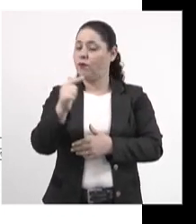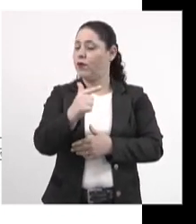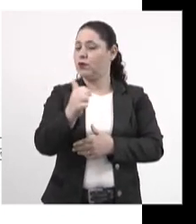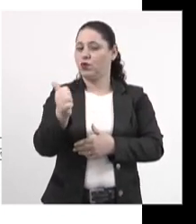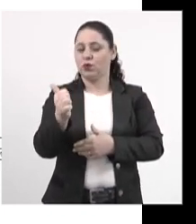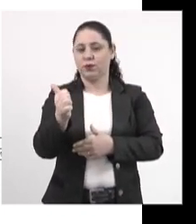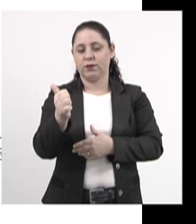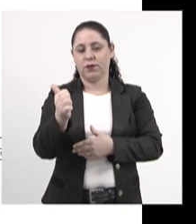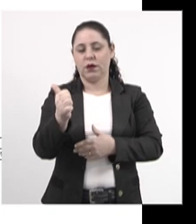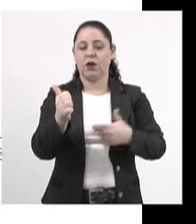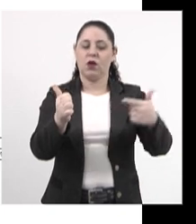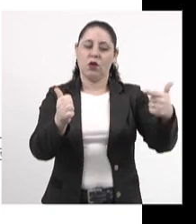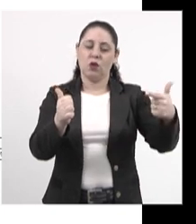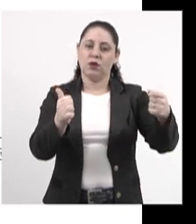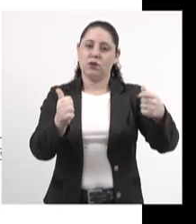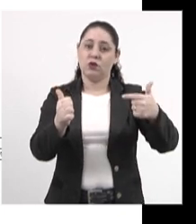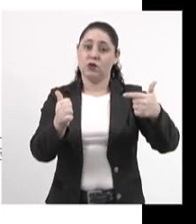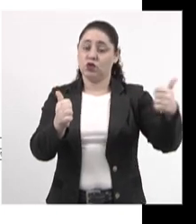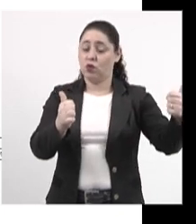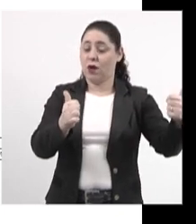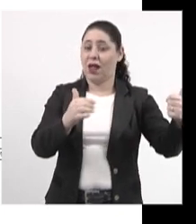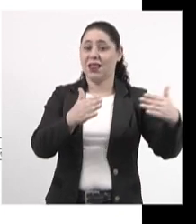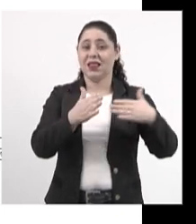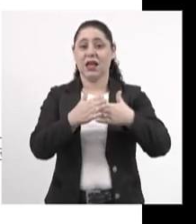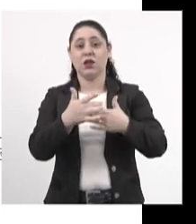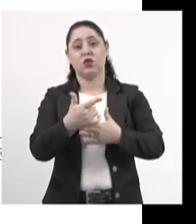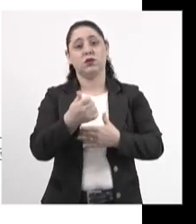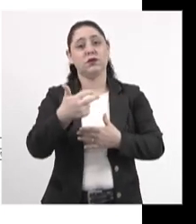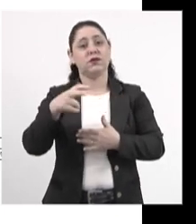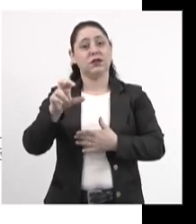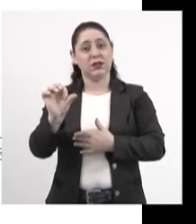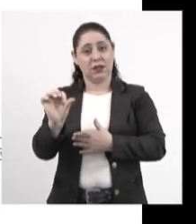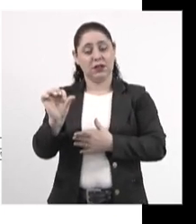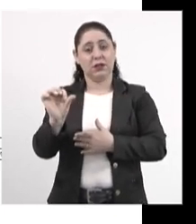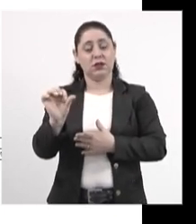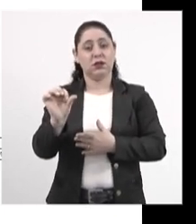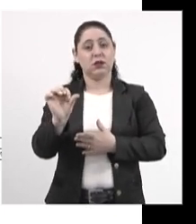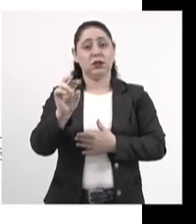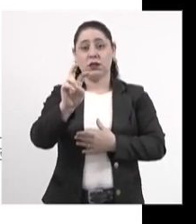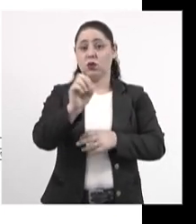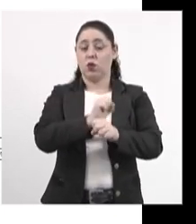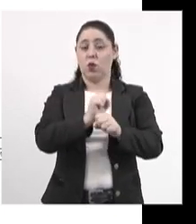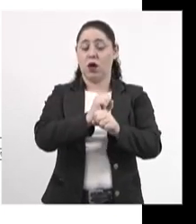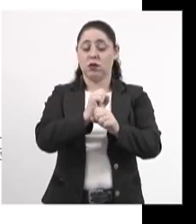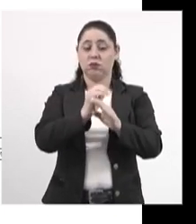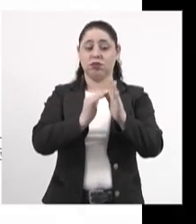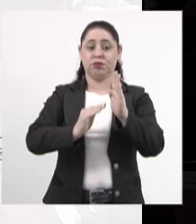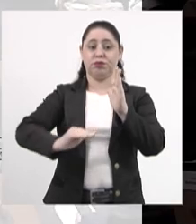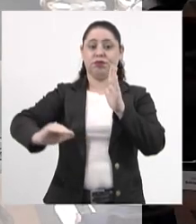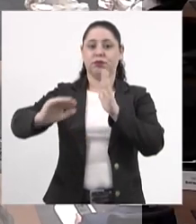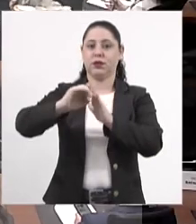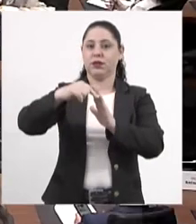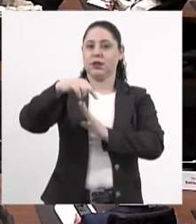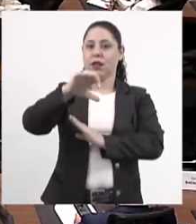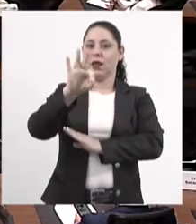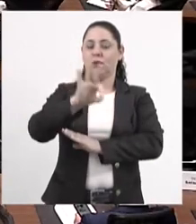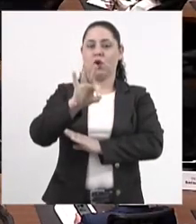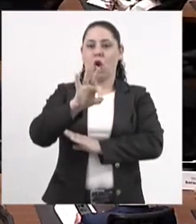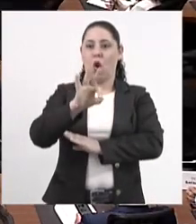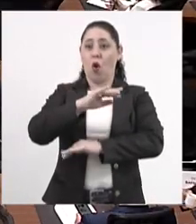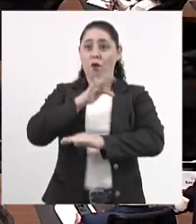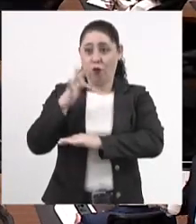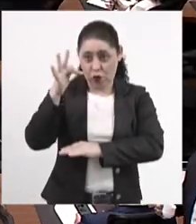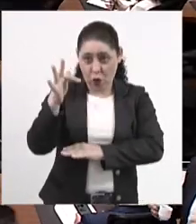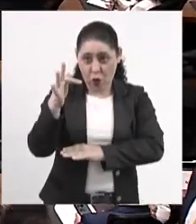perdão. 2021 até 2026. Então, em cinco anos, nós estamos crescendo 70%. Nada disso vai ficar para a gente